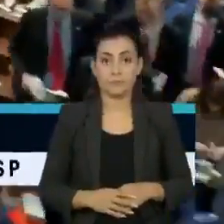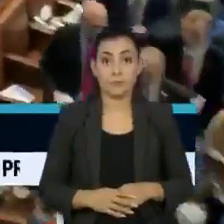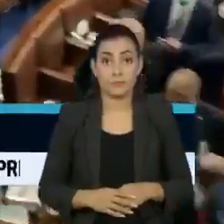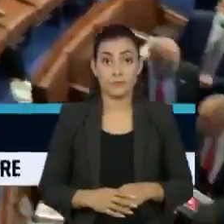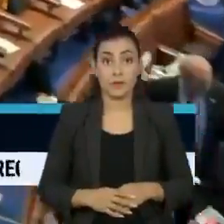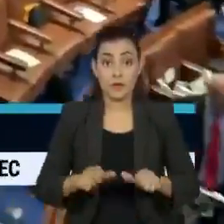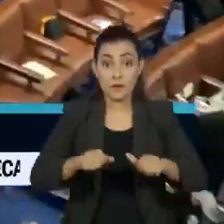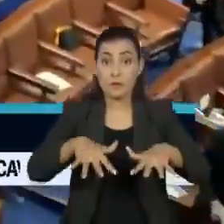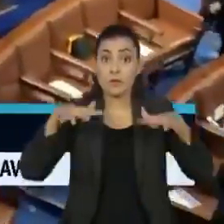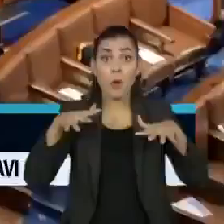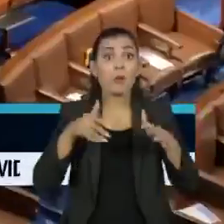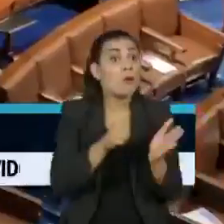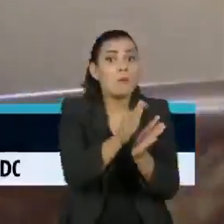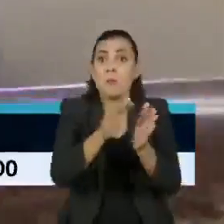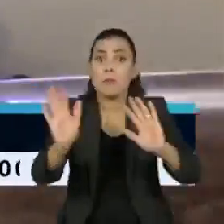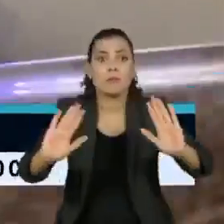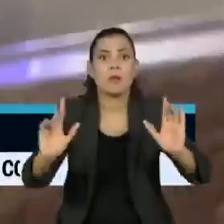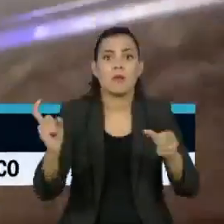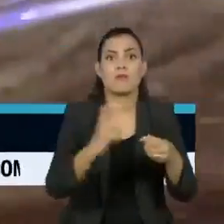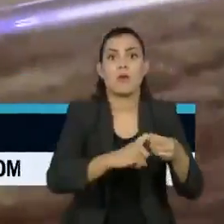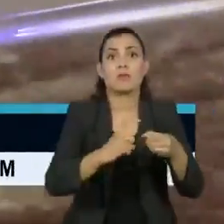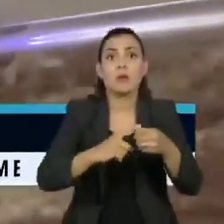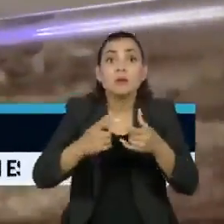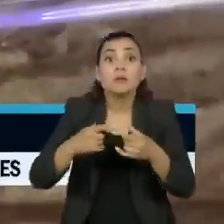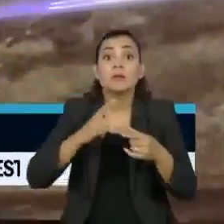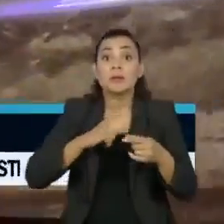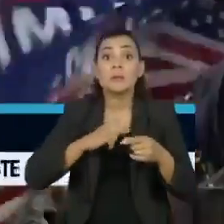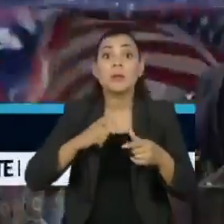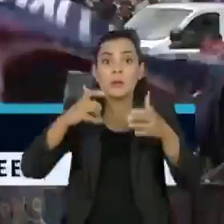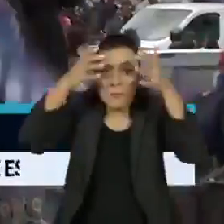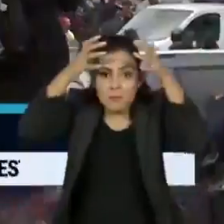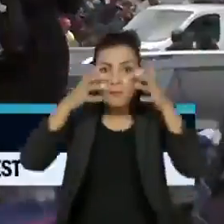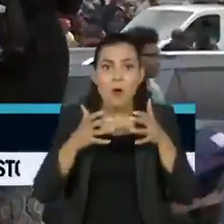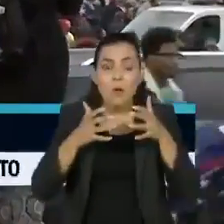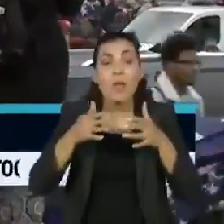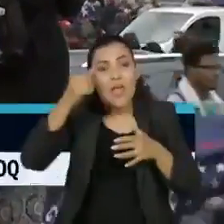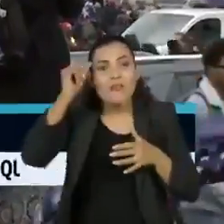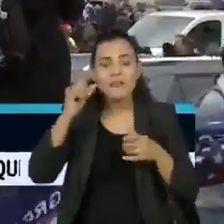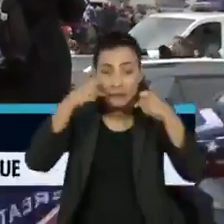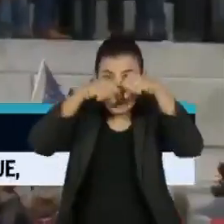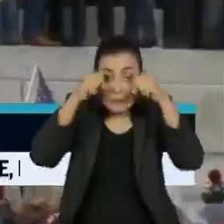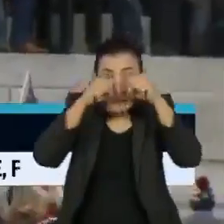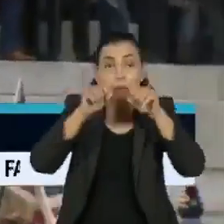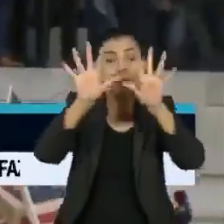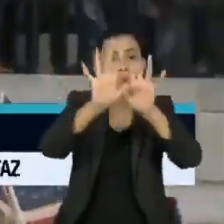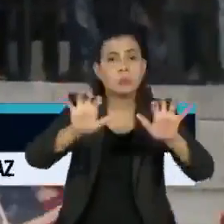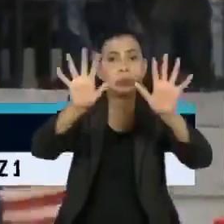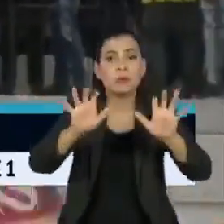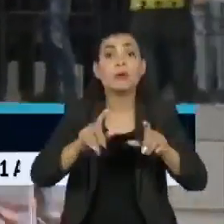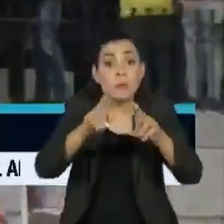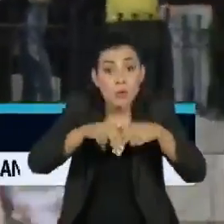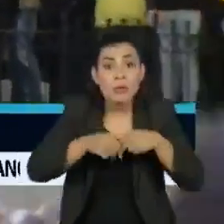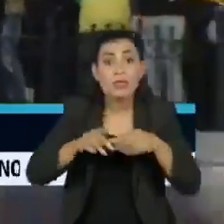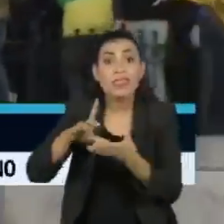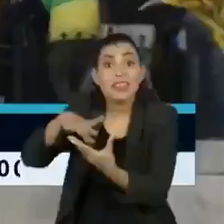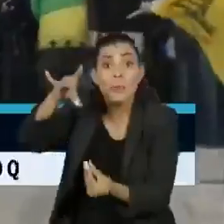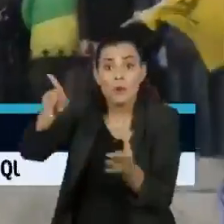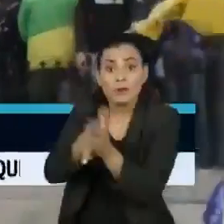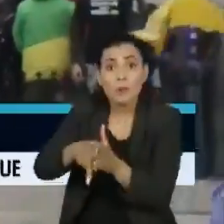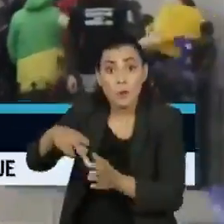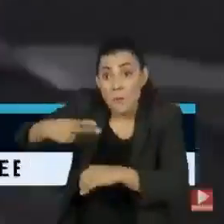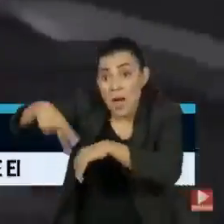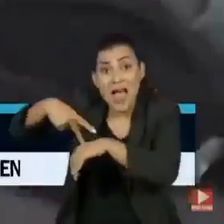Parlamentares retirados do plenário usando máscaras contra gás. A maior democracia do planeta cercada.